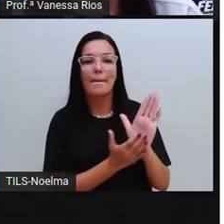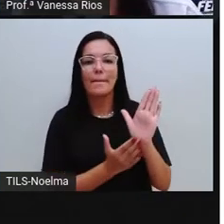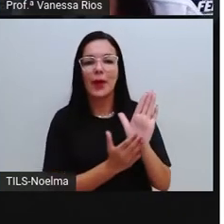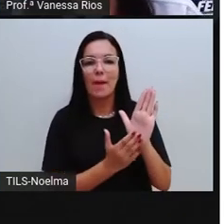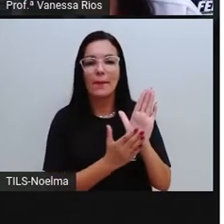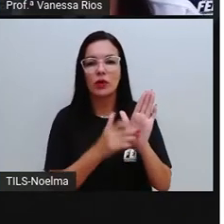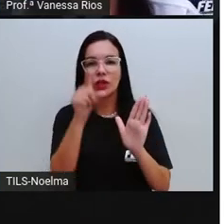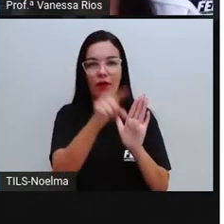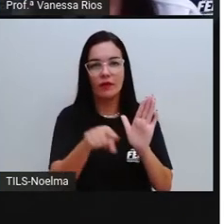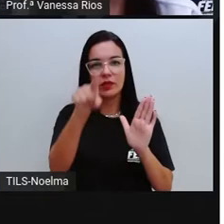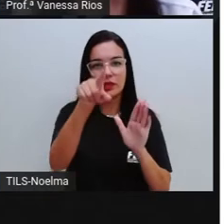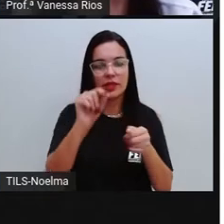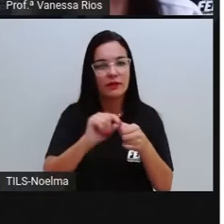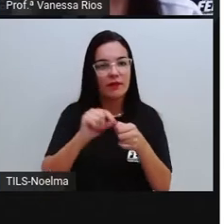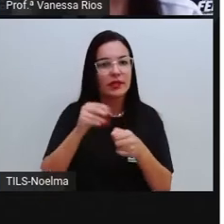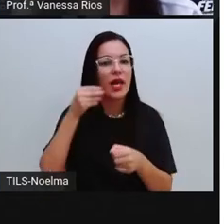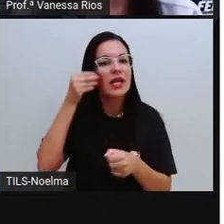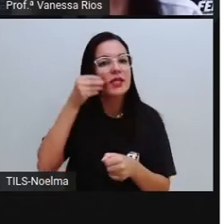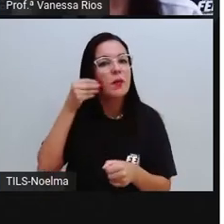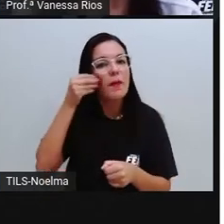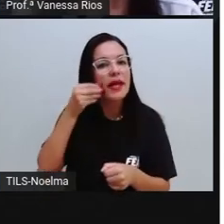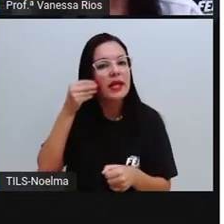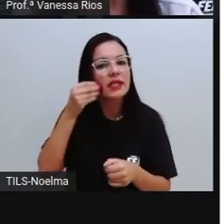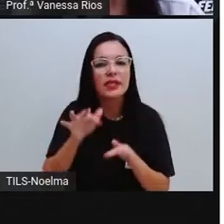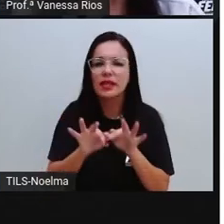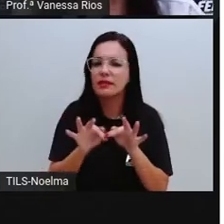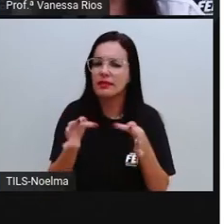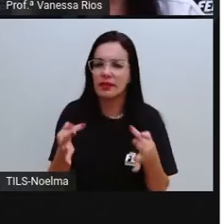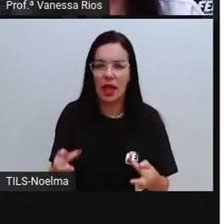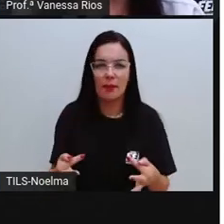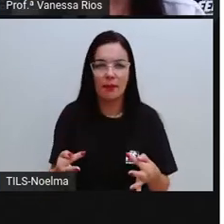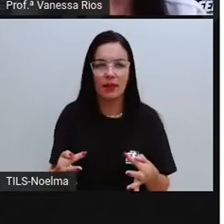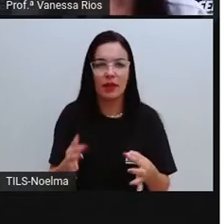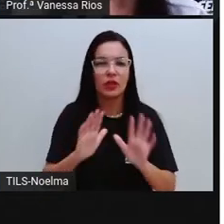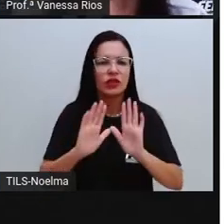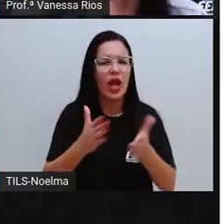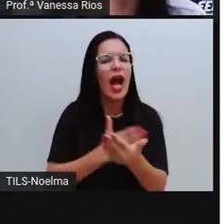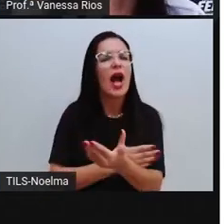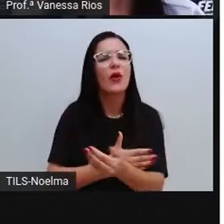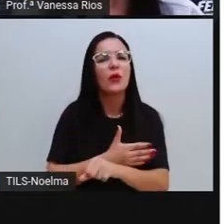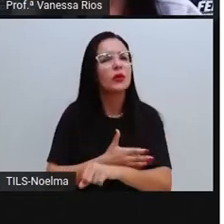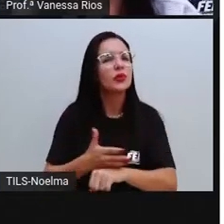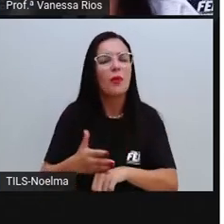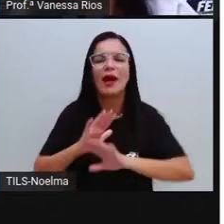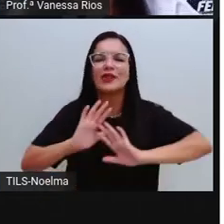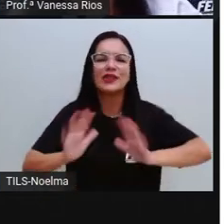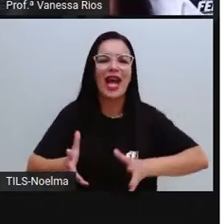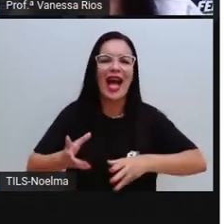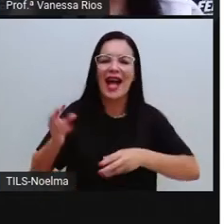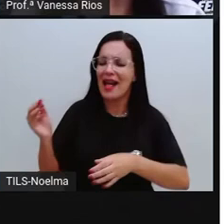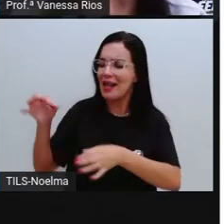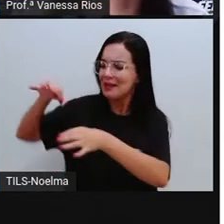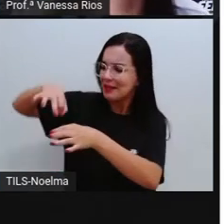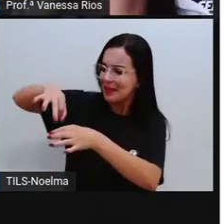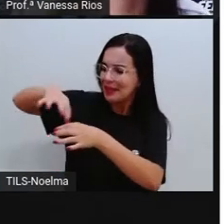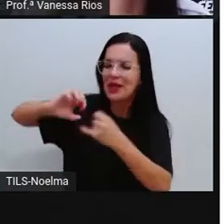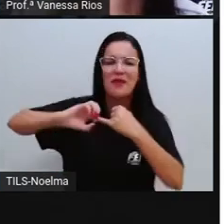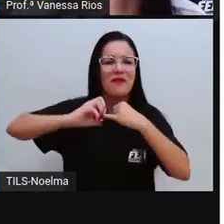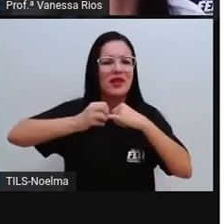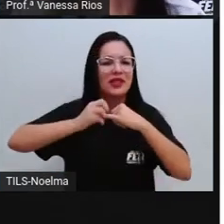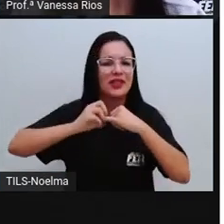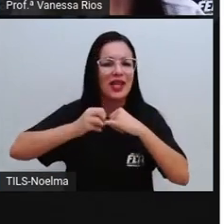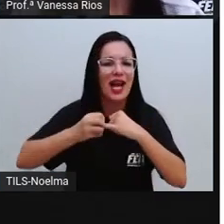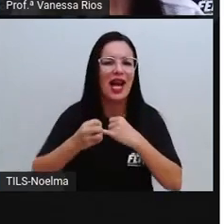para ser realizada. É uma experiência bem simples. A gente já está até acostumado a falar aí de plantar o feijão, de colocar no algodão.